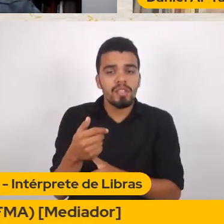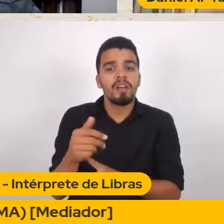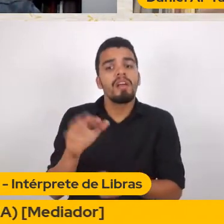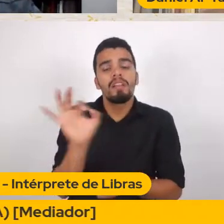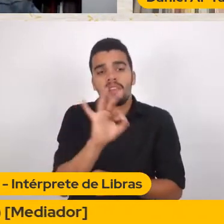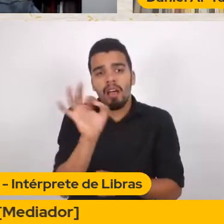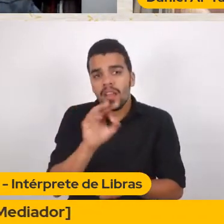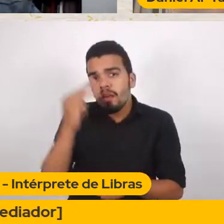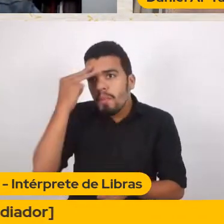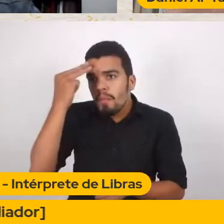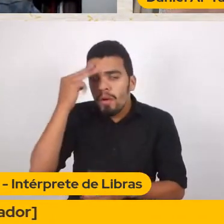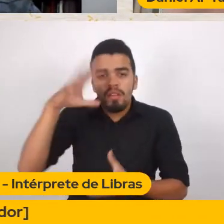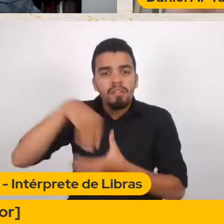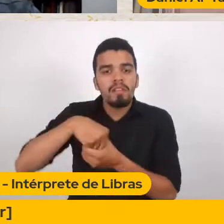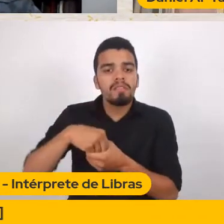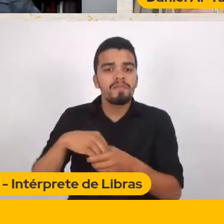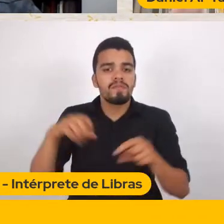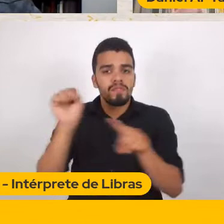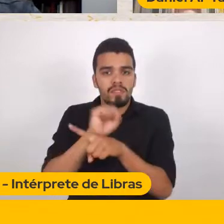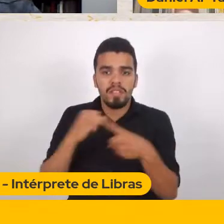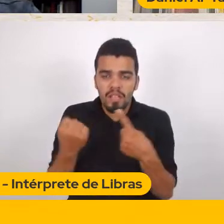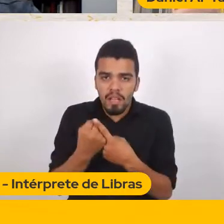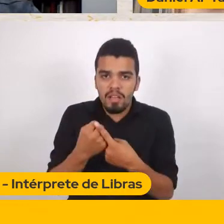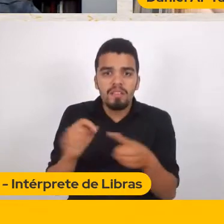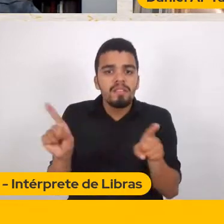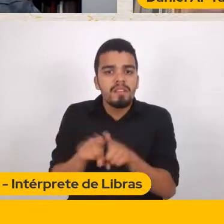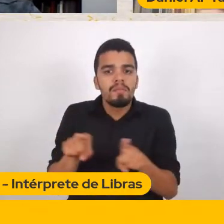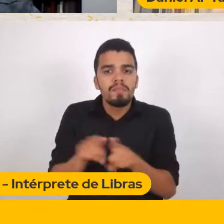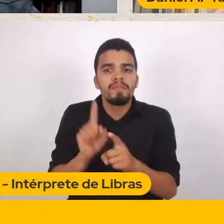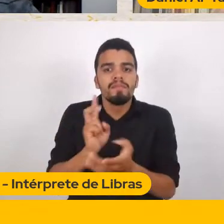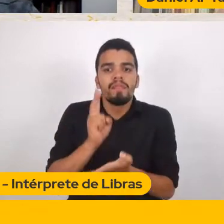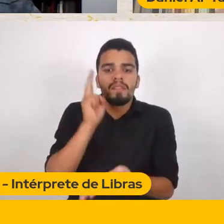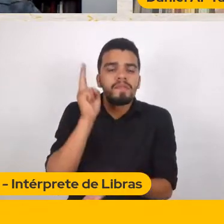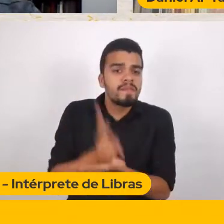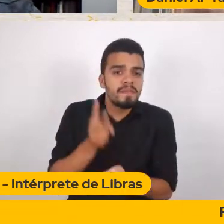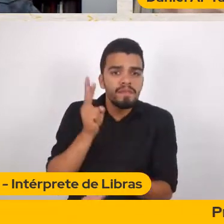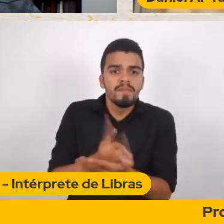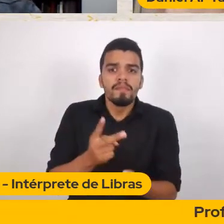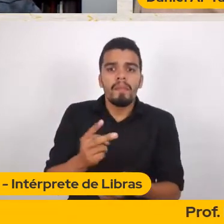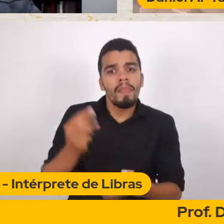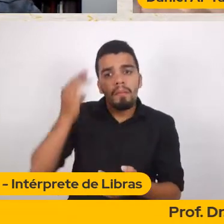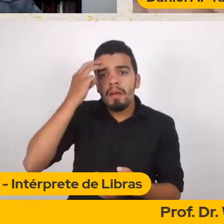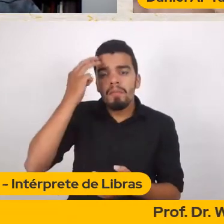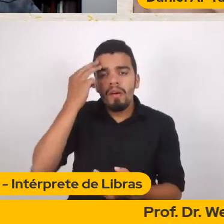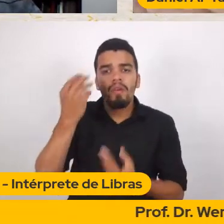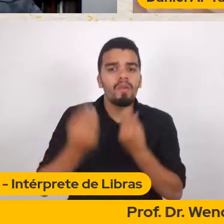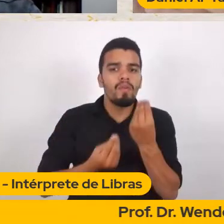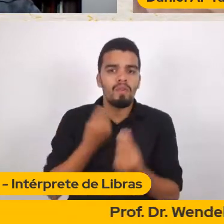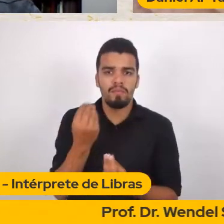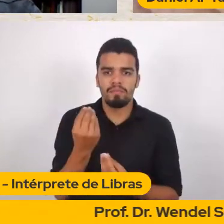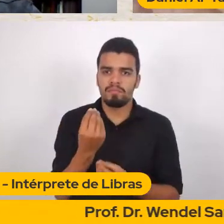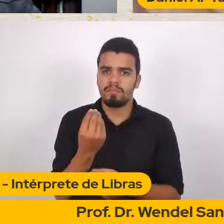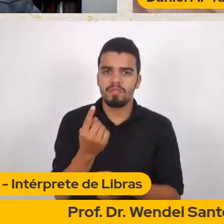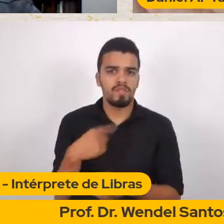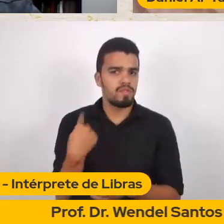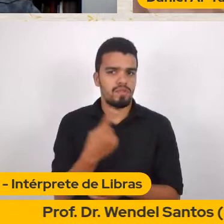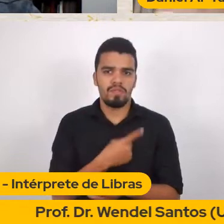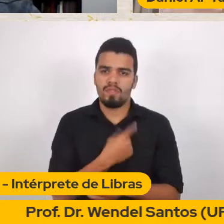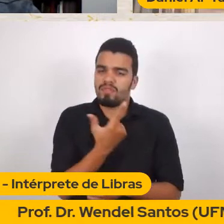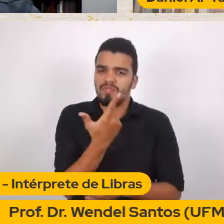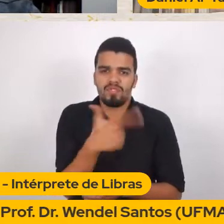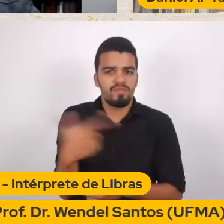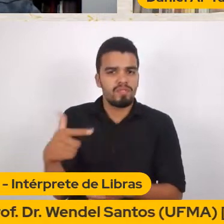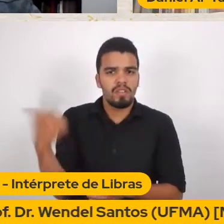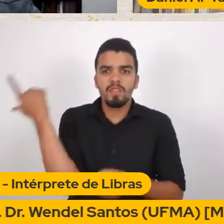sociedade Criar uma permanência Da memória social Não teríamos Essas conquistas